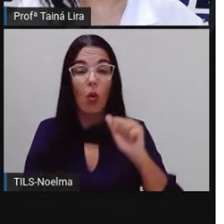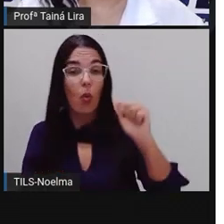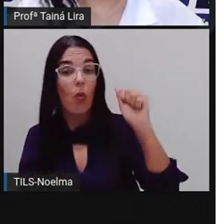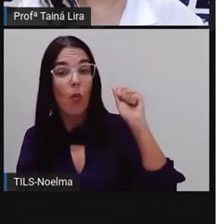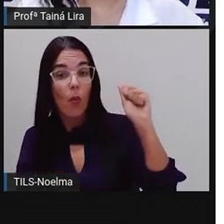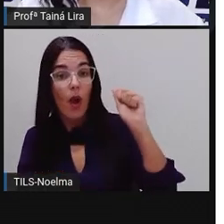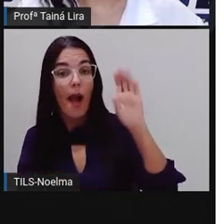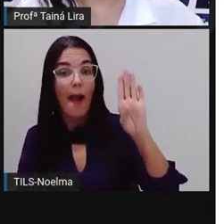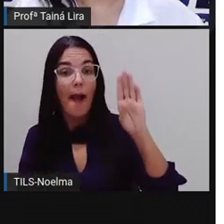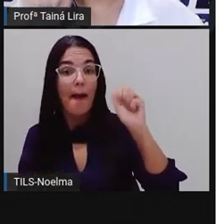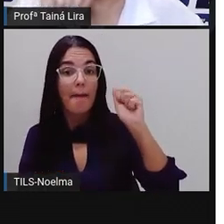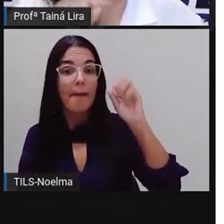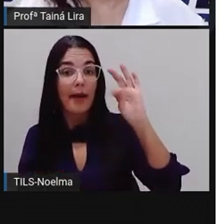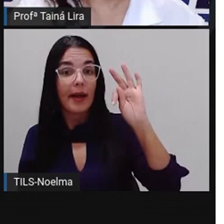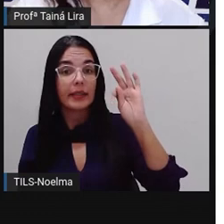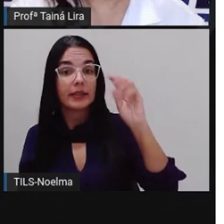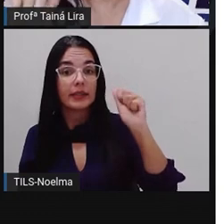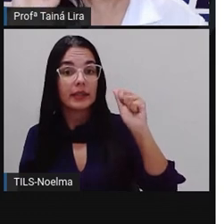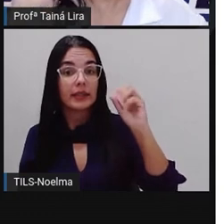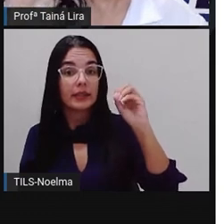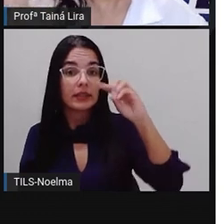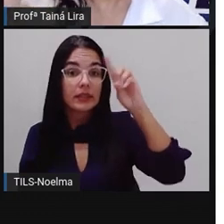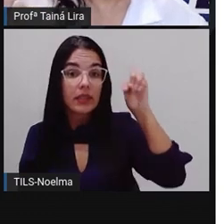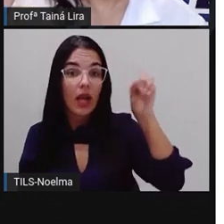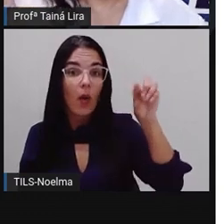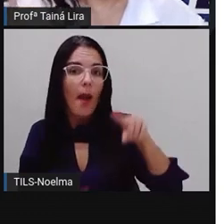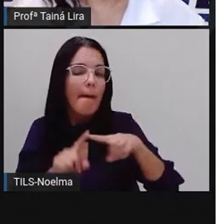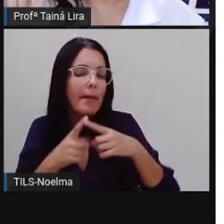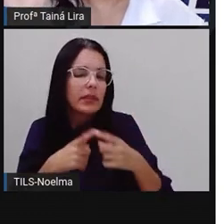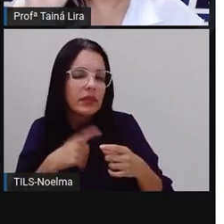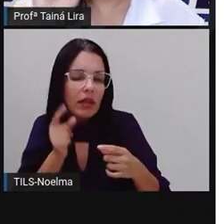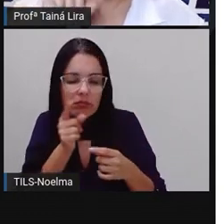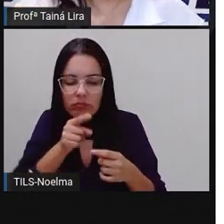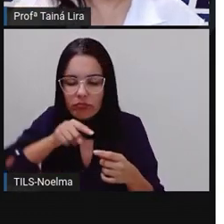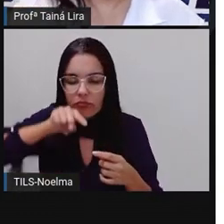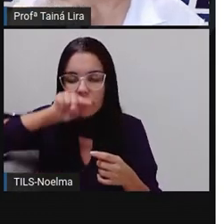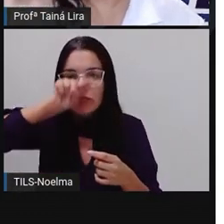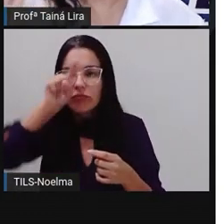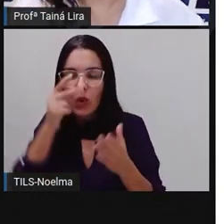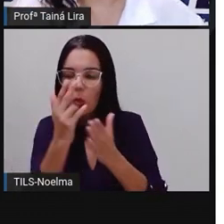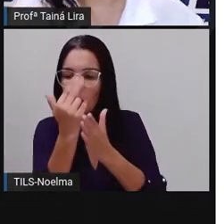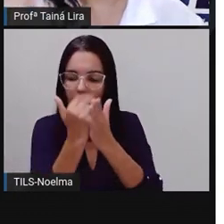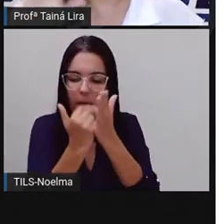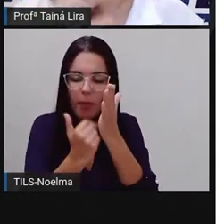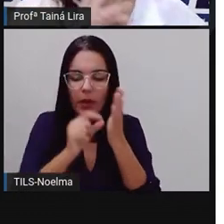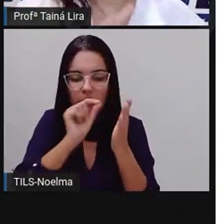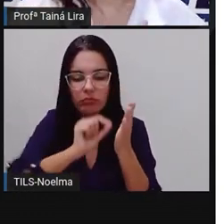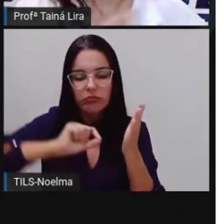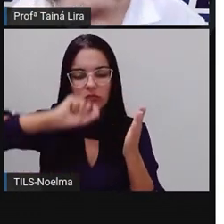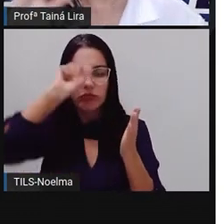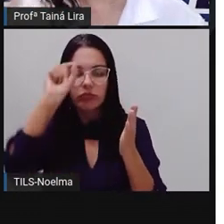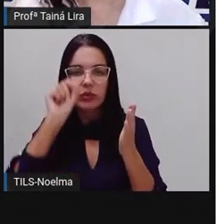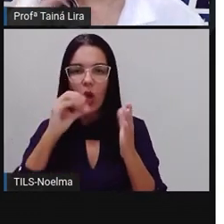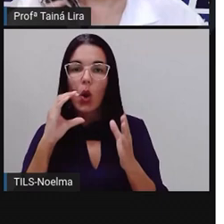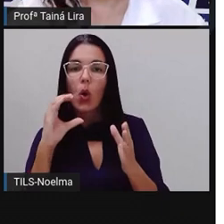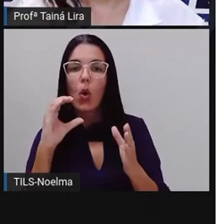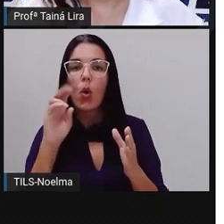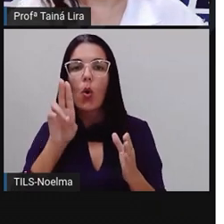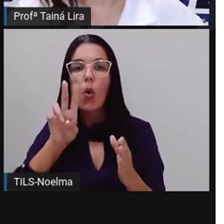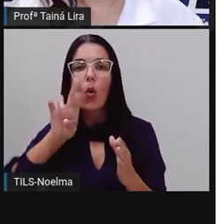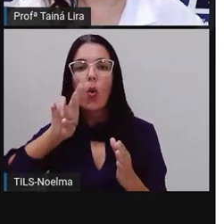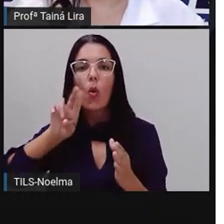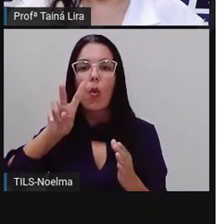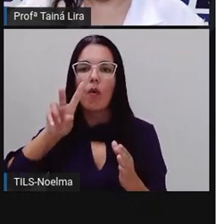com o nosso A bastão, mas ele tem ali, né, no desenho dele, nos traçados dele, ele tem ali algumas